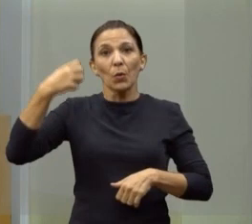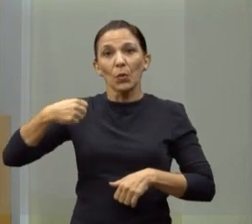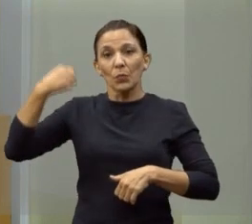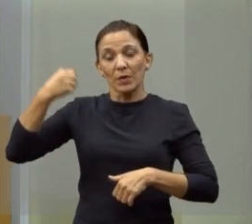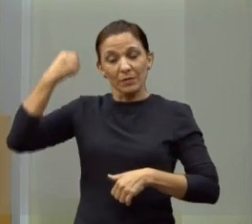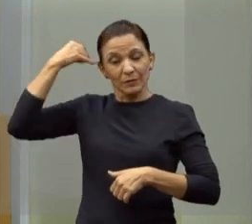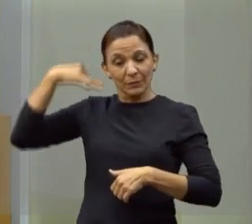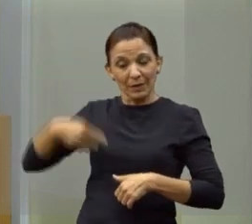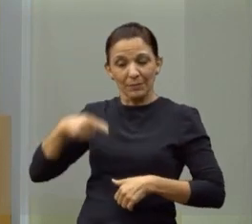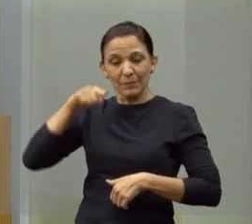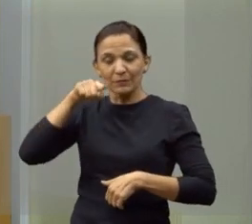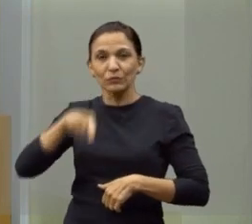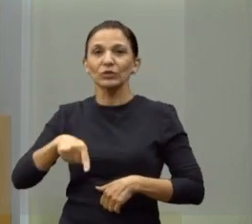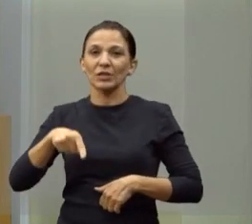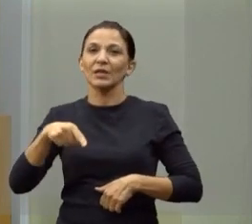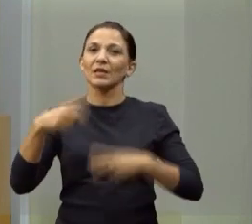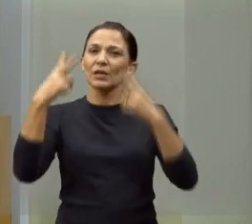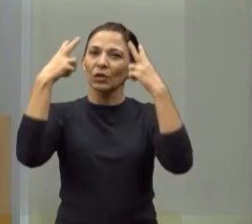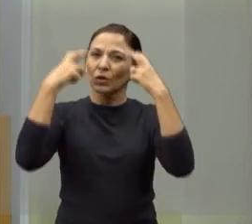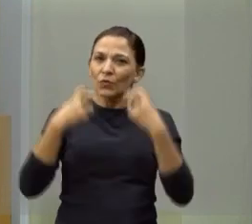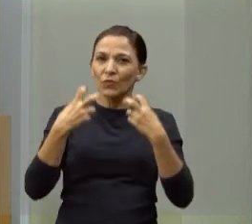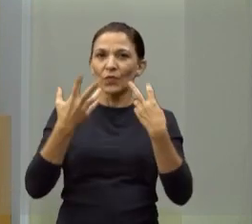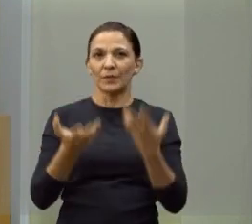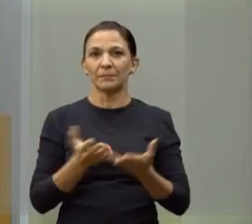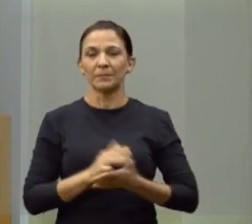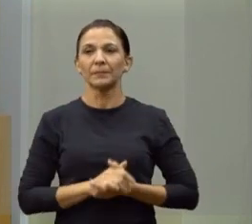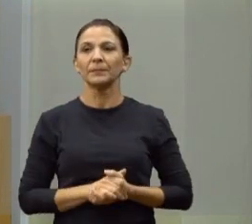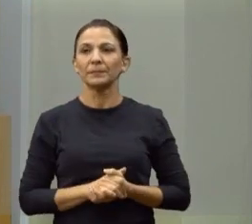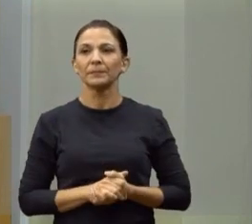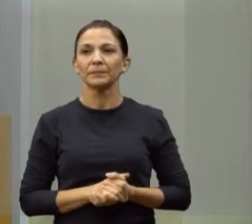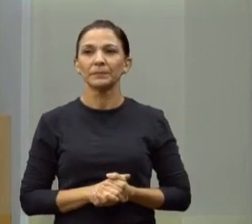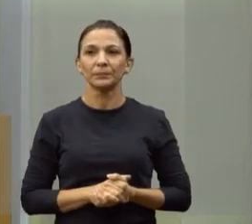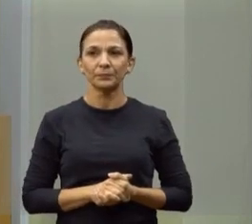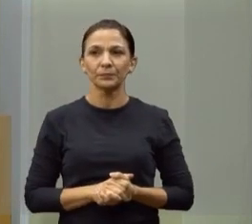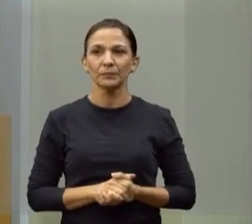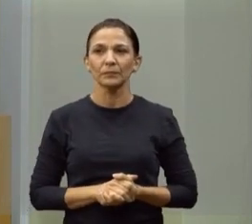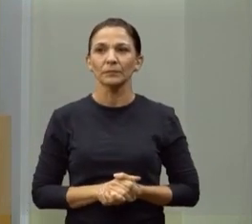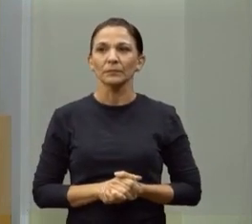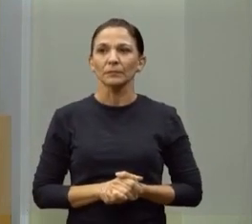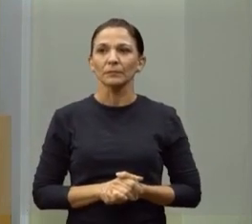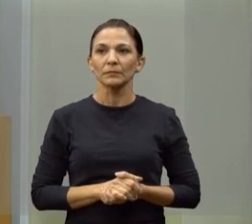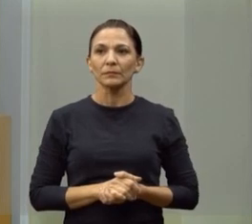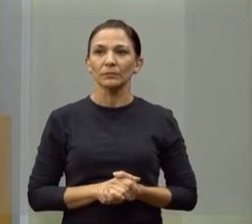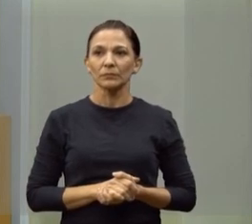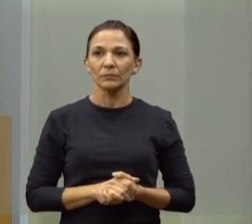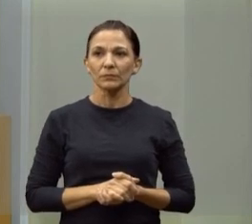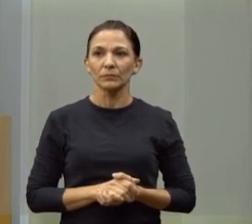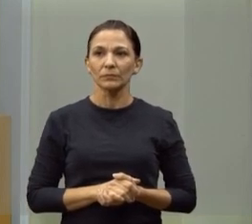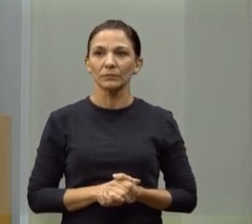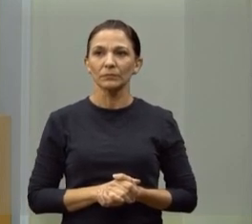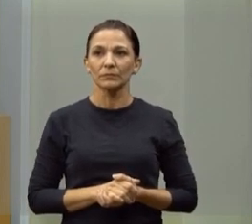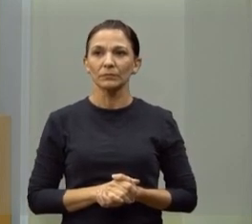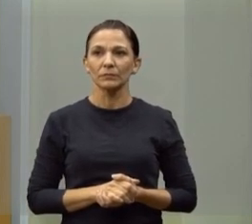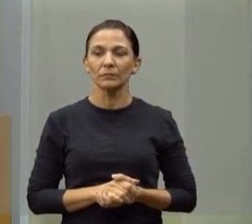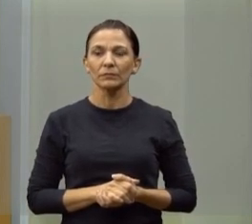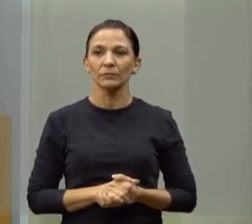Descrição para você, com pessoa com deficiência visual, que está nos acompanhando nesse dia de hoje.